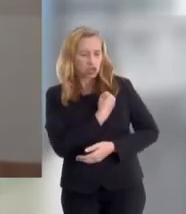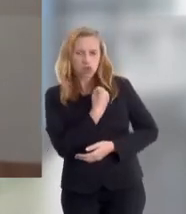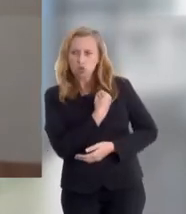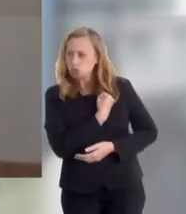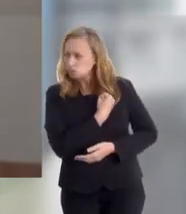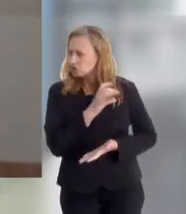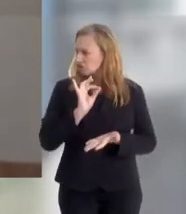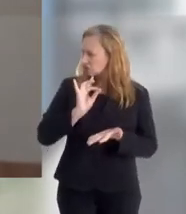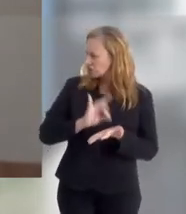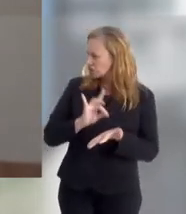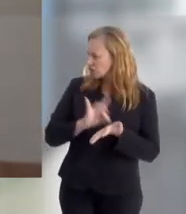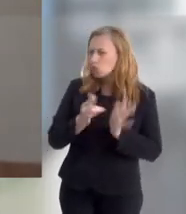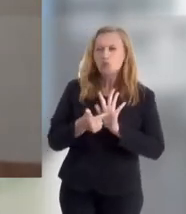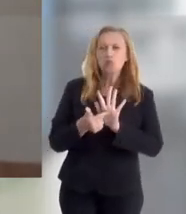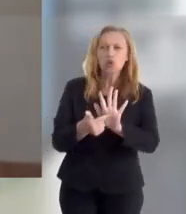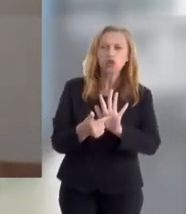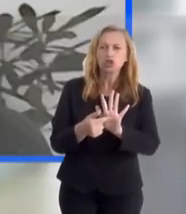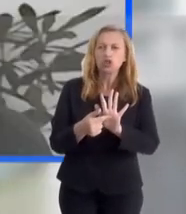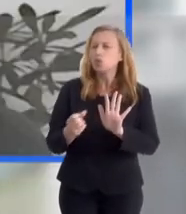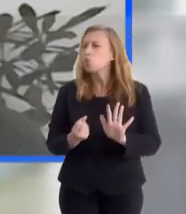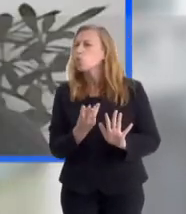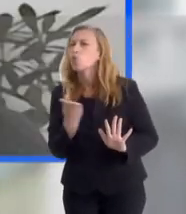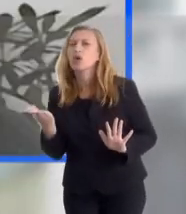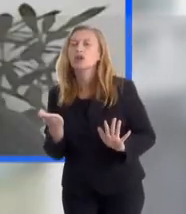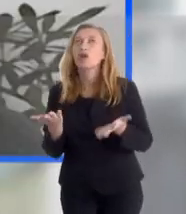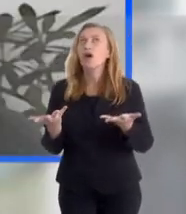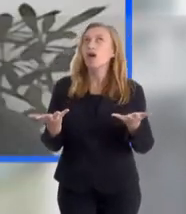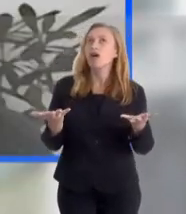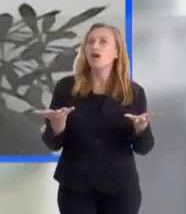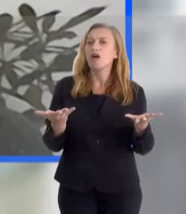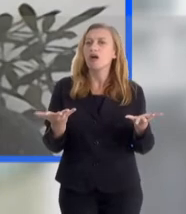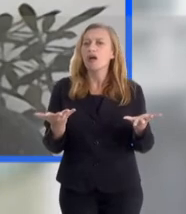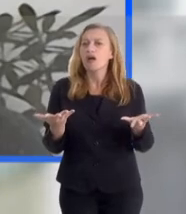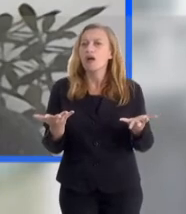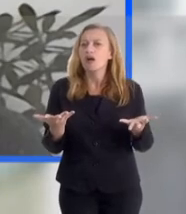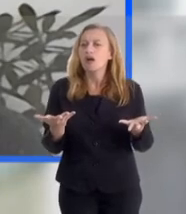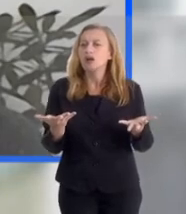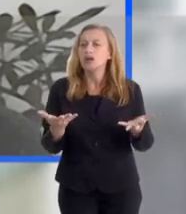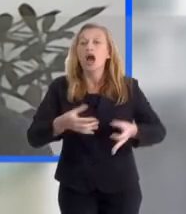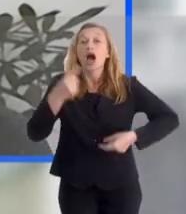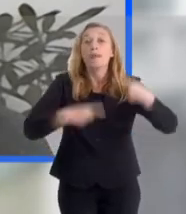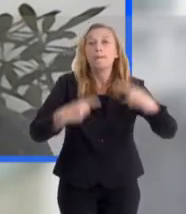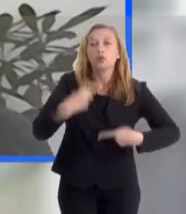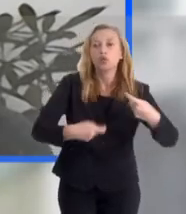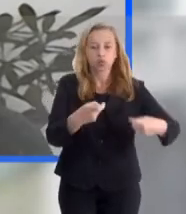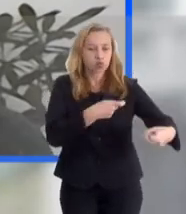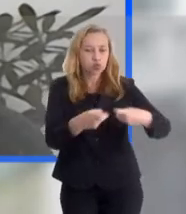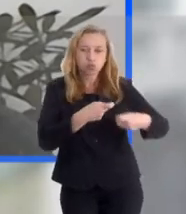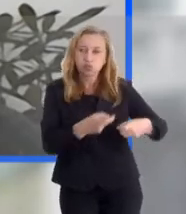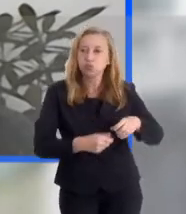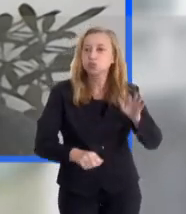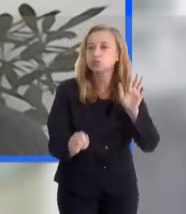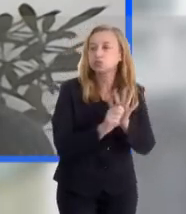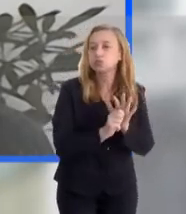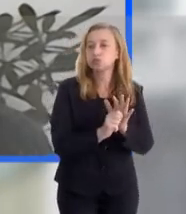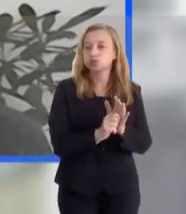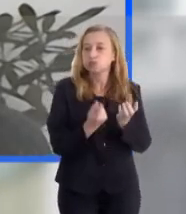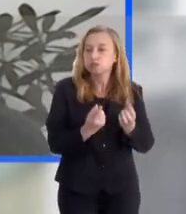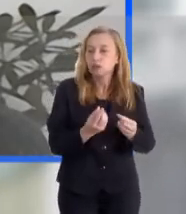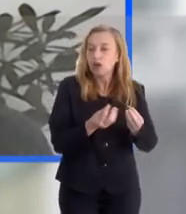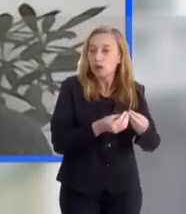Com esses dados que realmente mostram o quanto o... A política de guerra às drogas